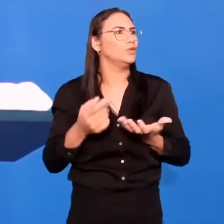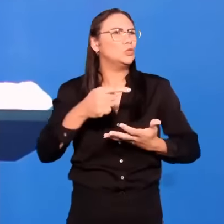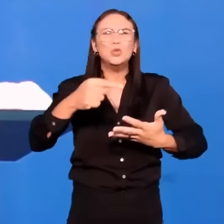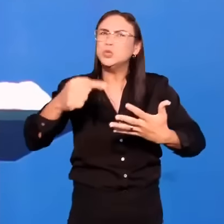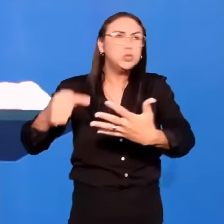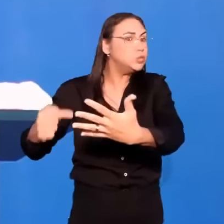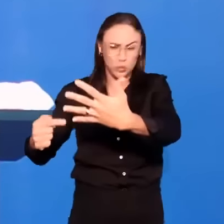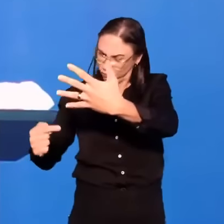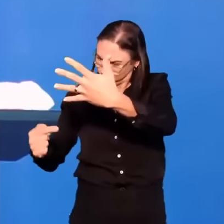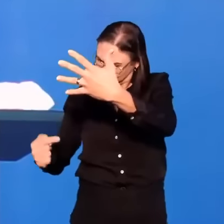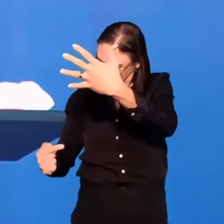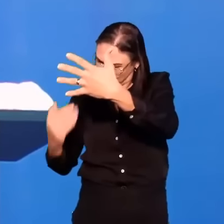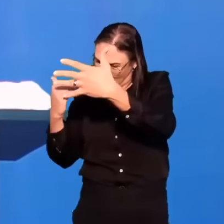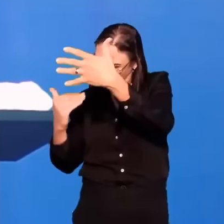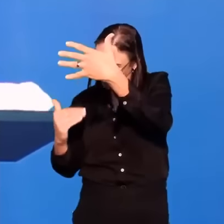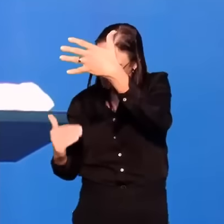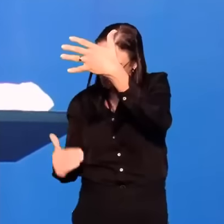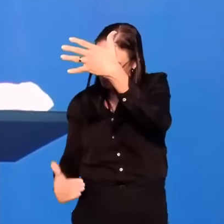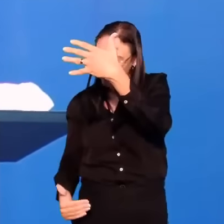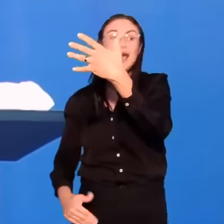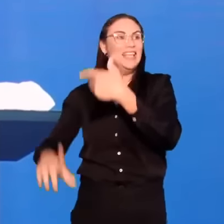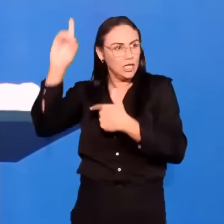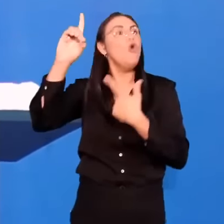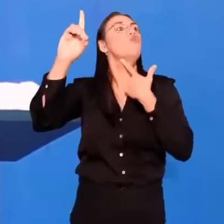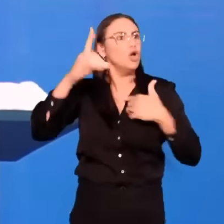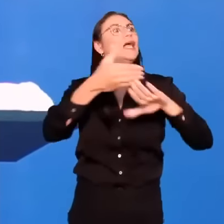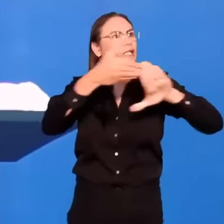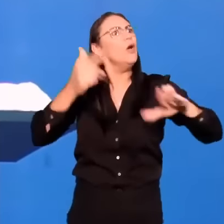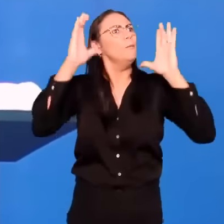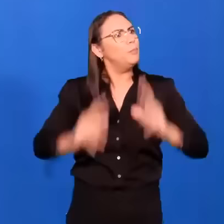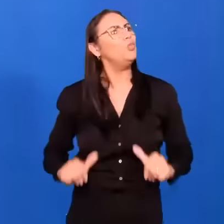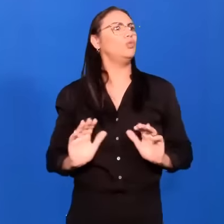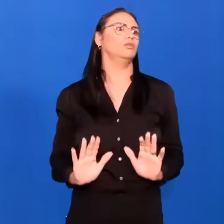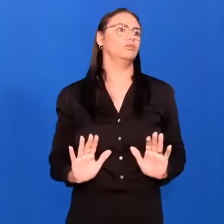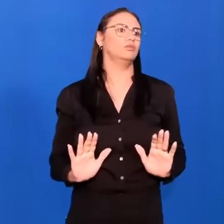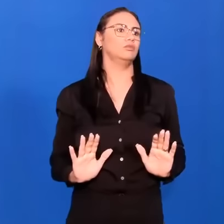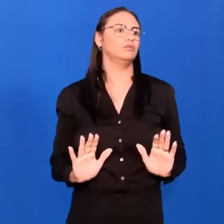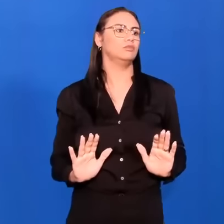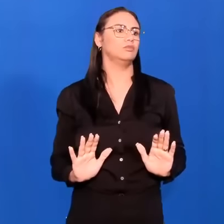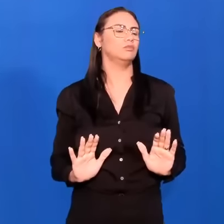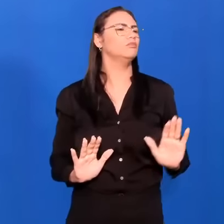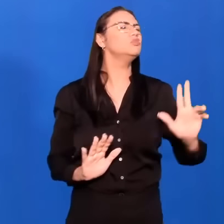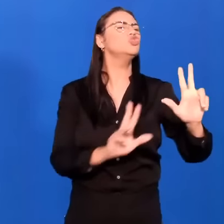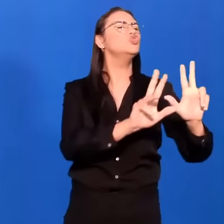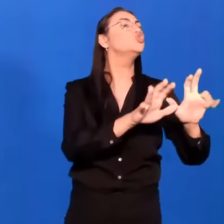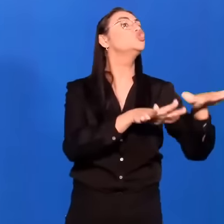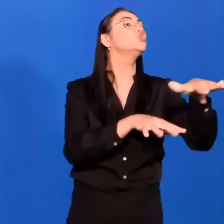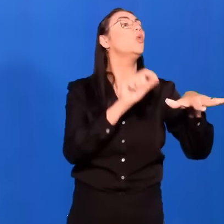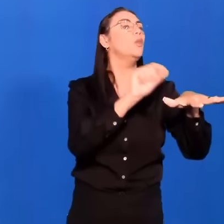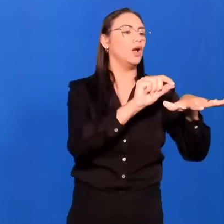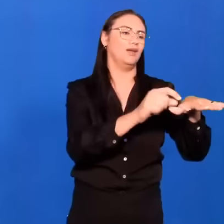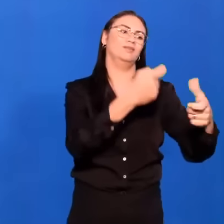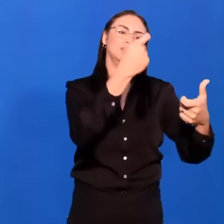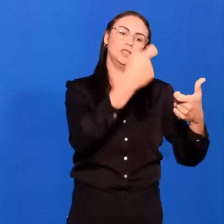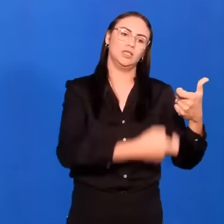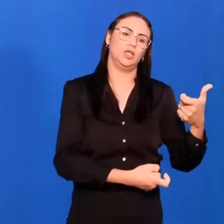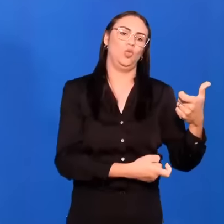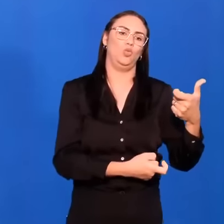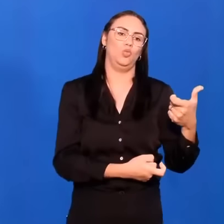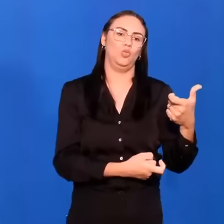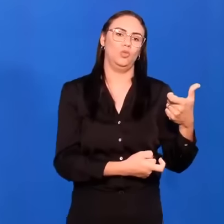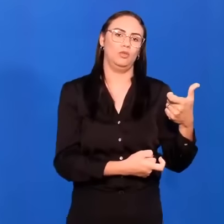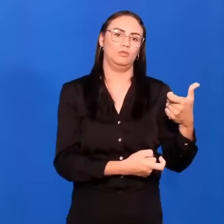Paulo está dizendo. É a vontade de Deus que vocês sejam puros. Em qual área? Na área sexual.